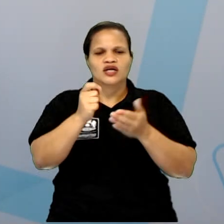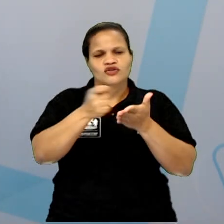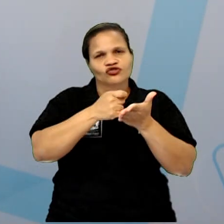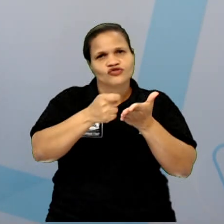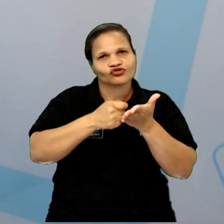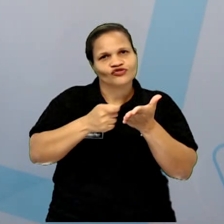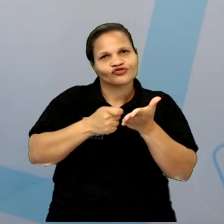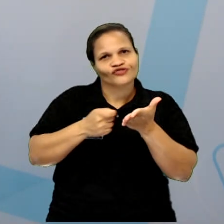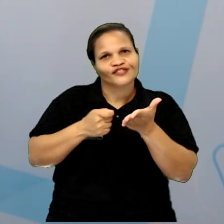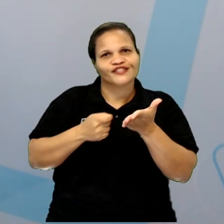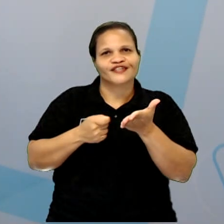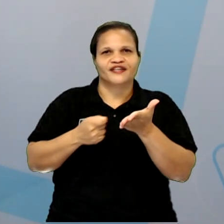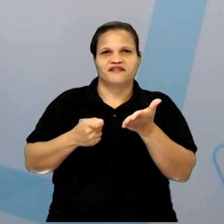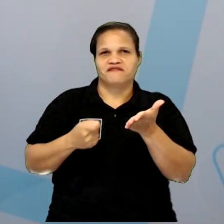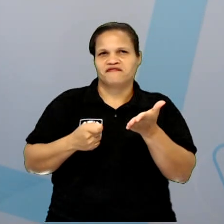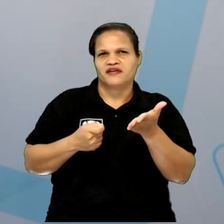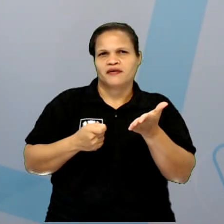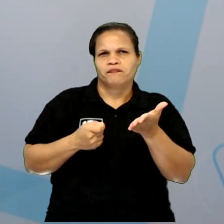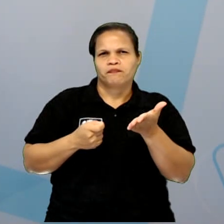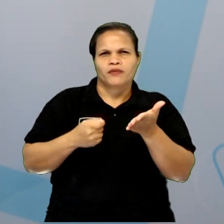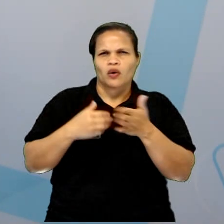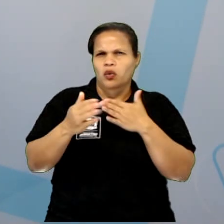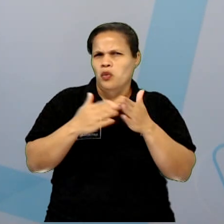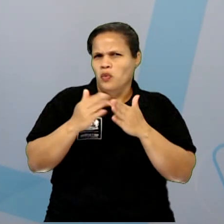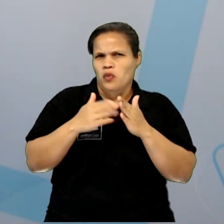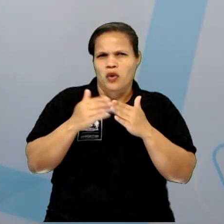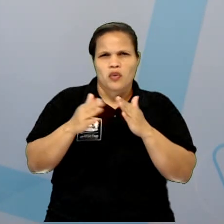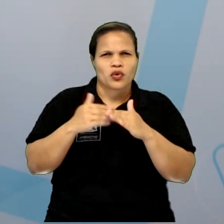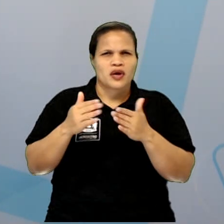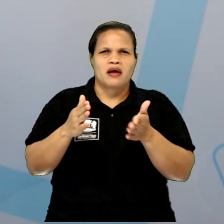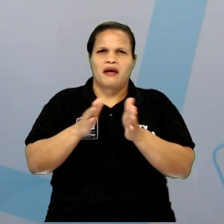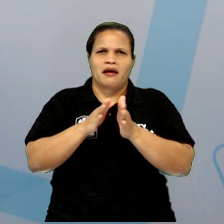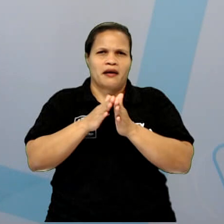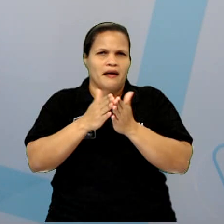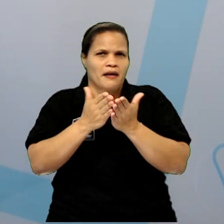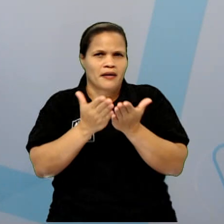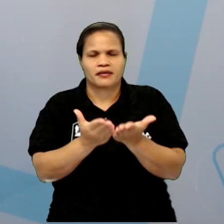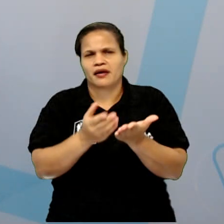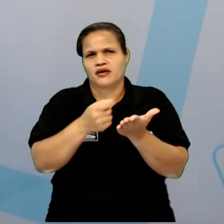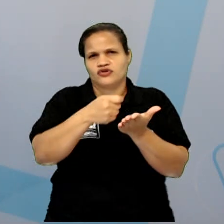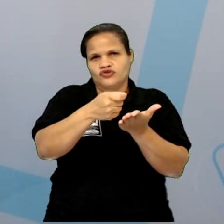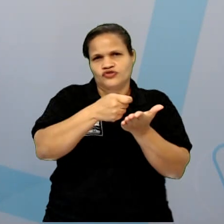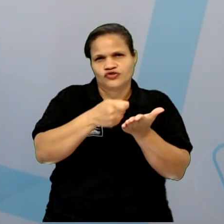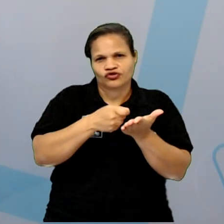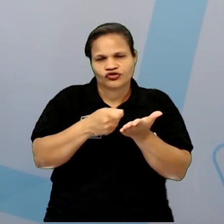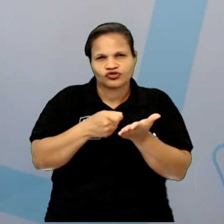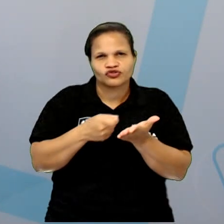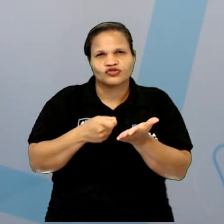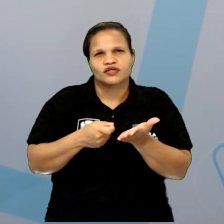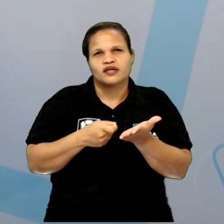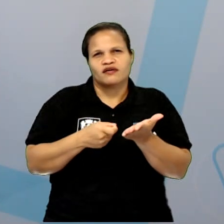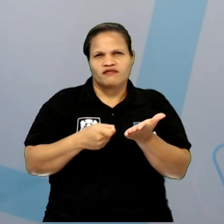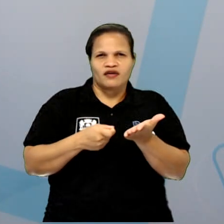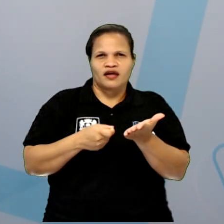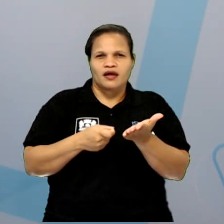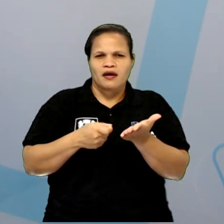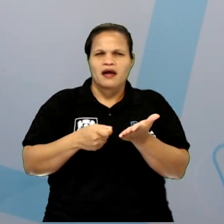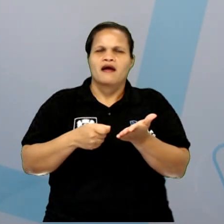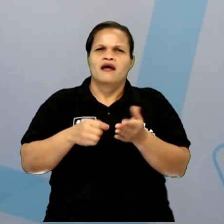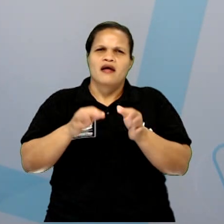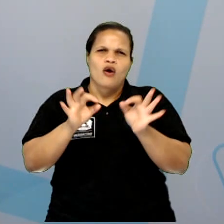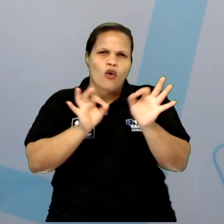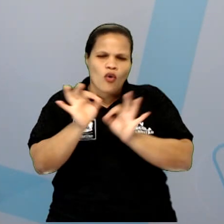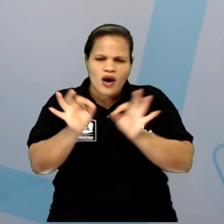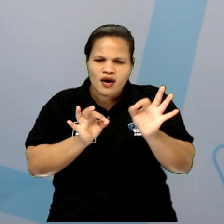diário. Então, vocês podem pegar um caderno que vocês já tenham antigo. Ou se vocês tiverem um caderno que ainda não usaram, vocês podem fazer uma capa bem bonita